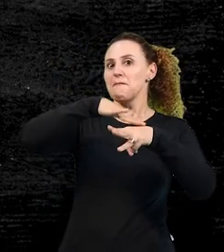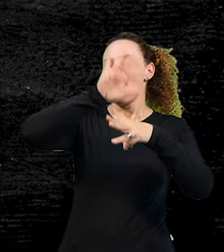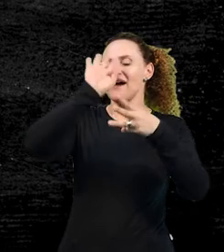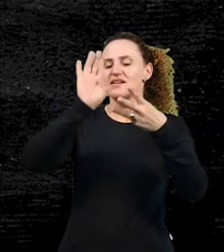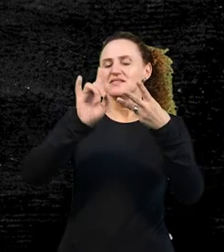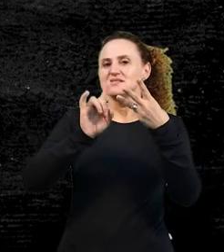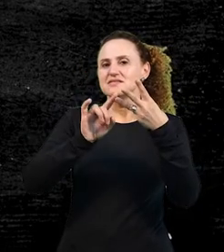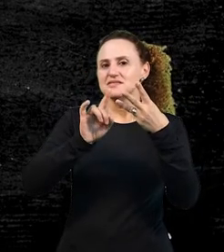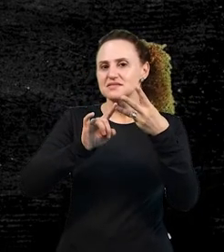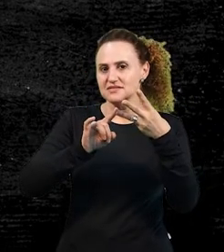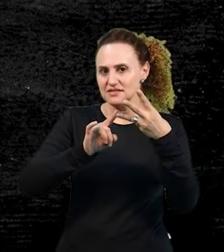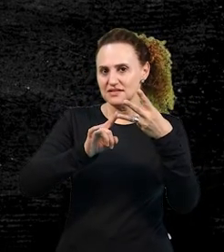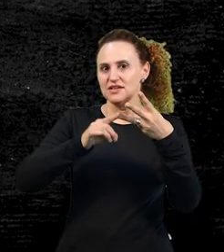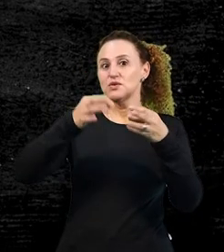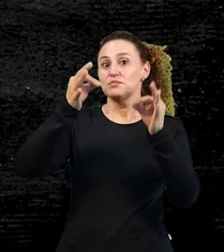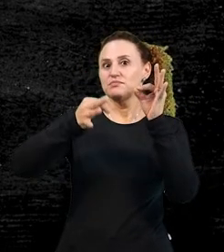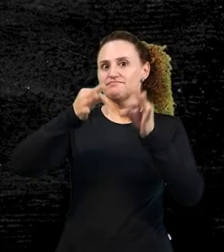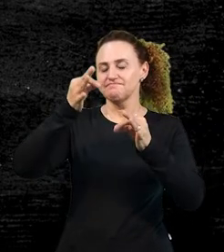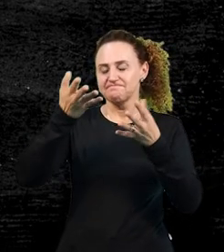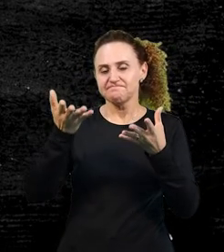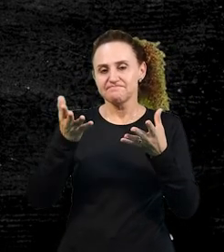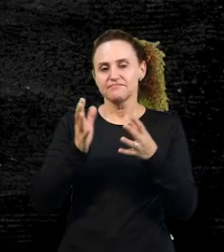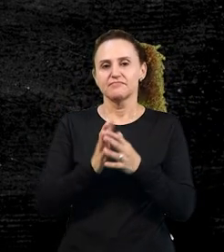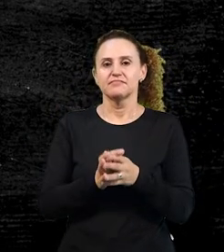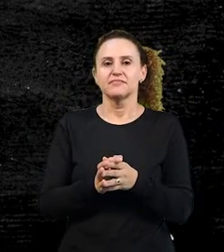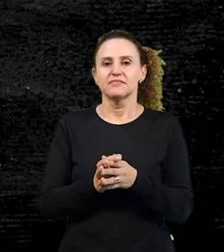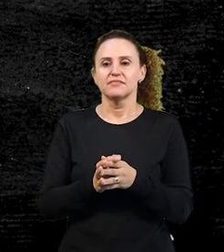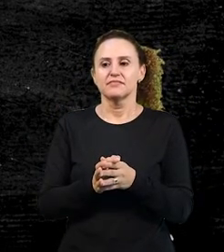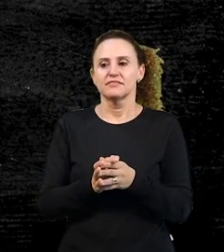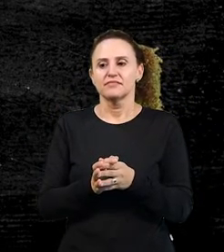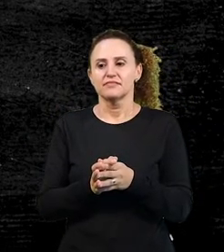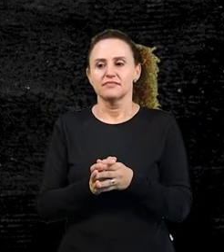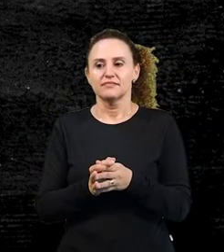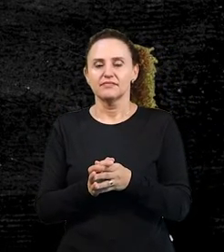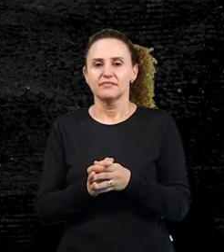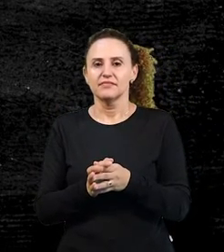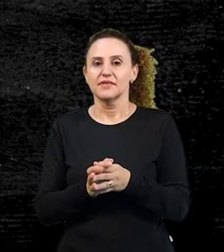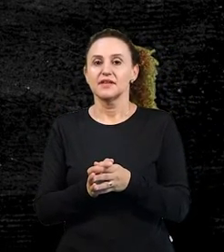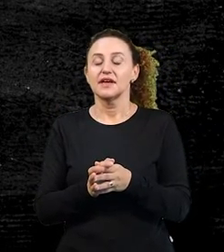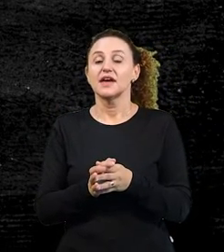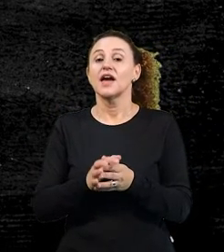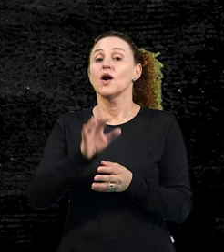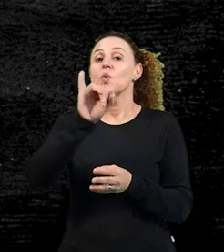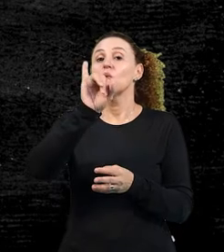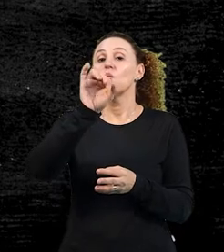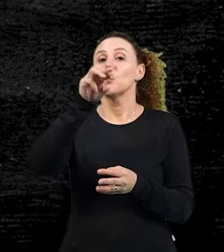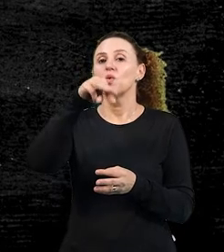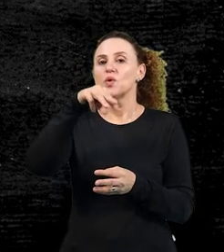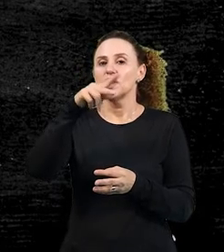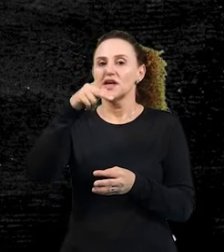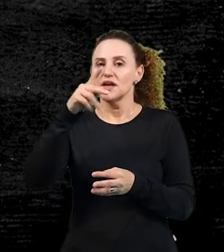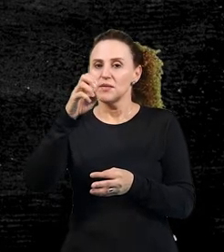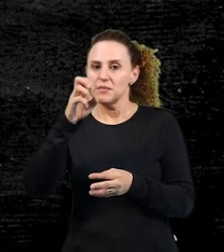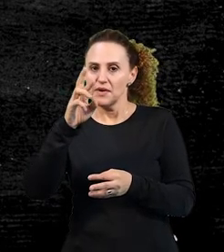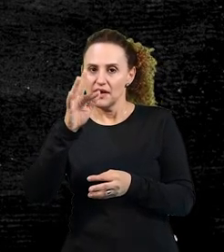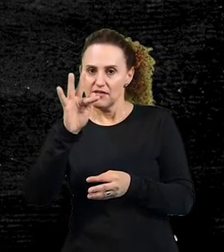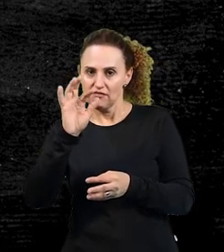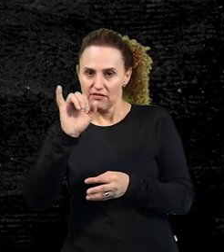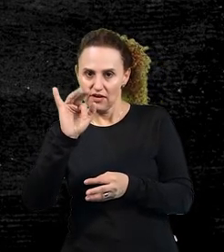perfeito. O vá indica qual? é o imperfeito. E aí,